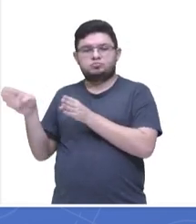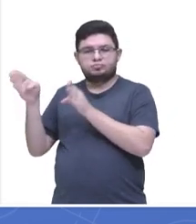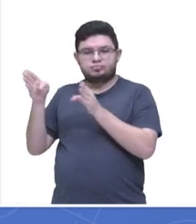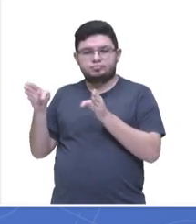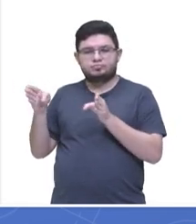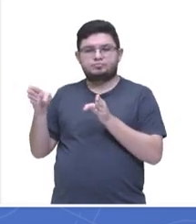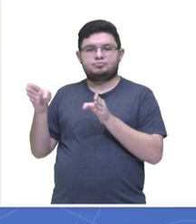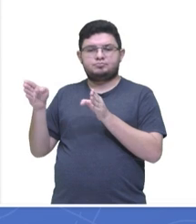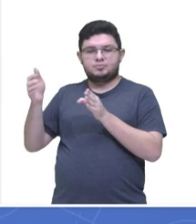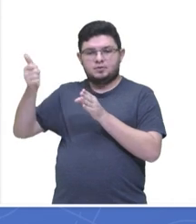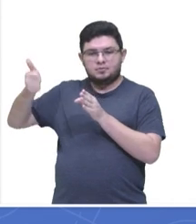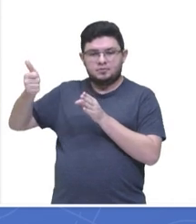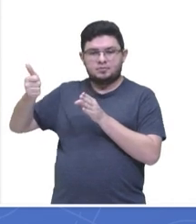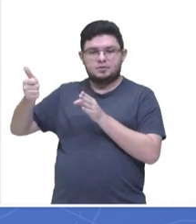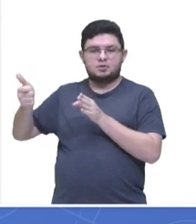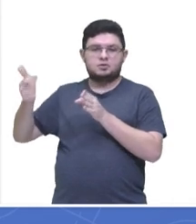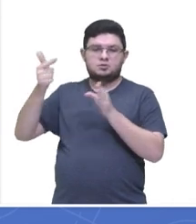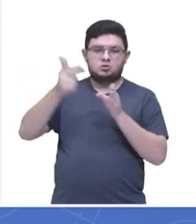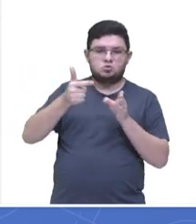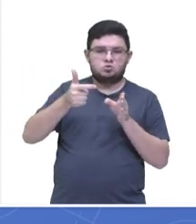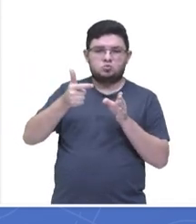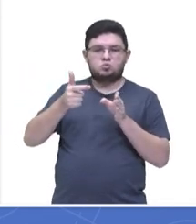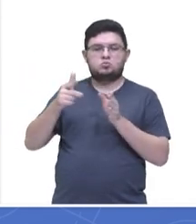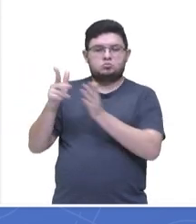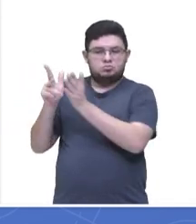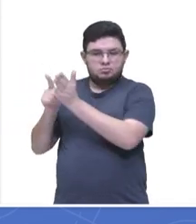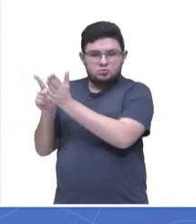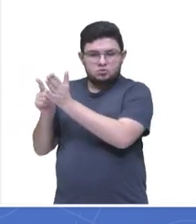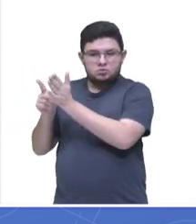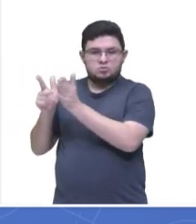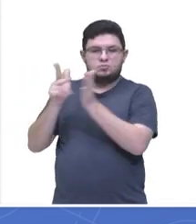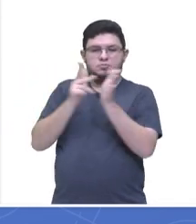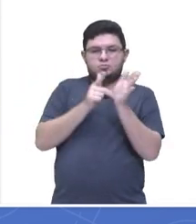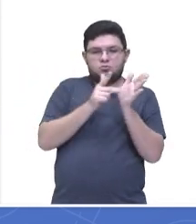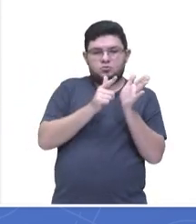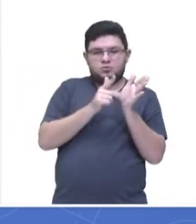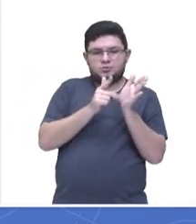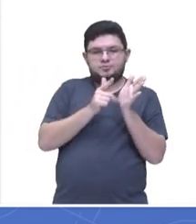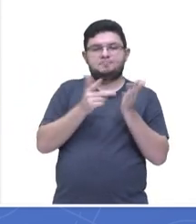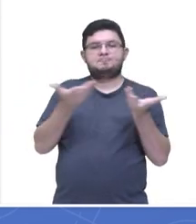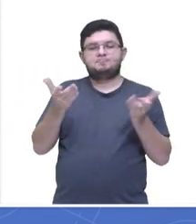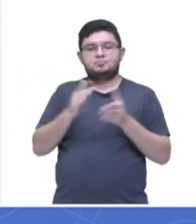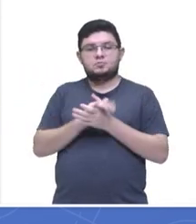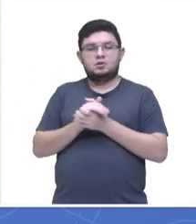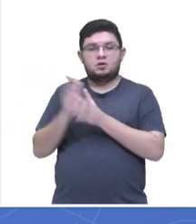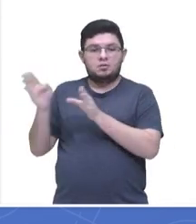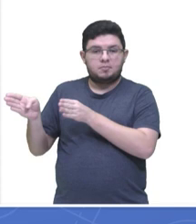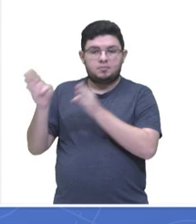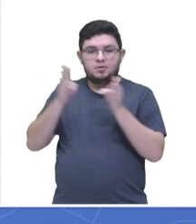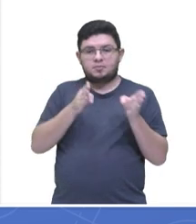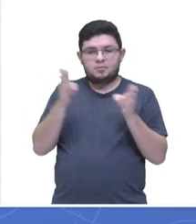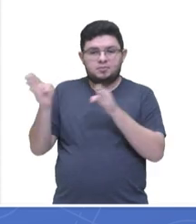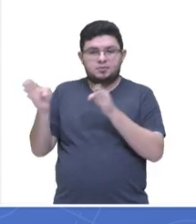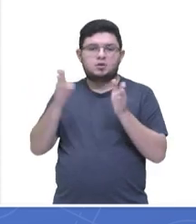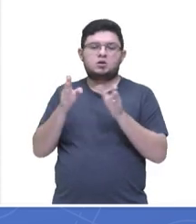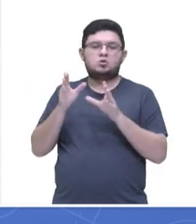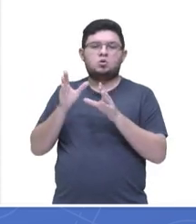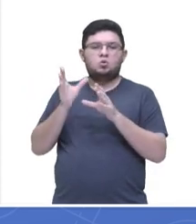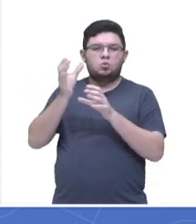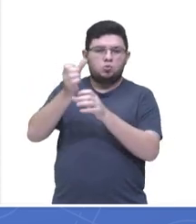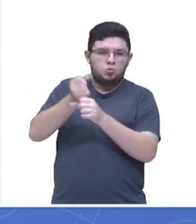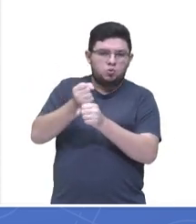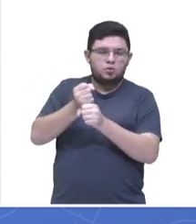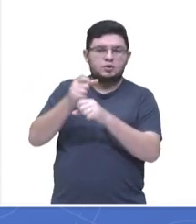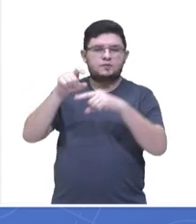E aí resolvendo cada um, cada um desses somatórios e depois dividido por dois, você consegue